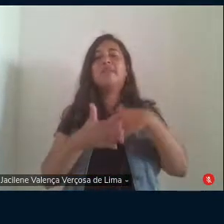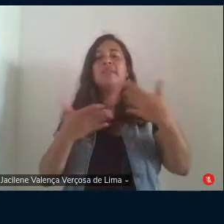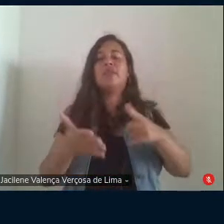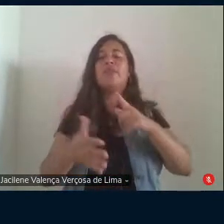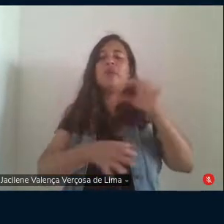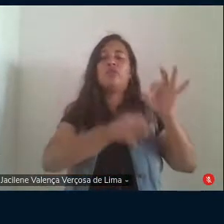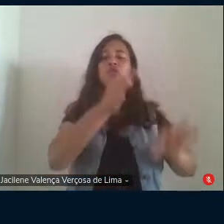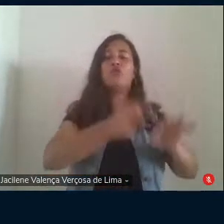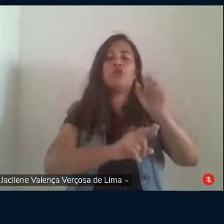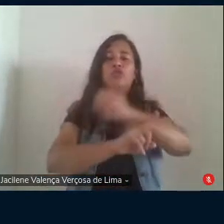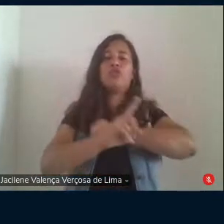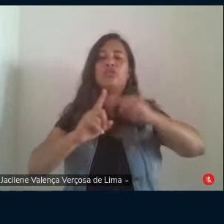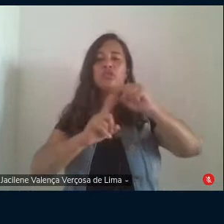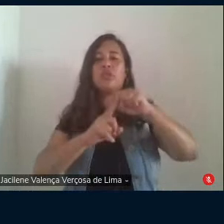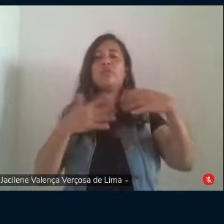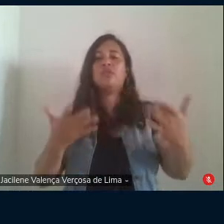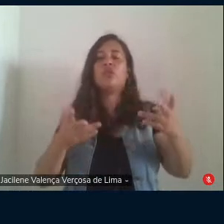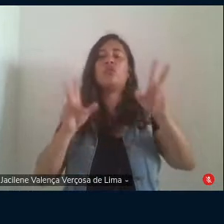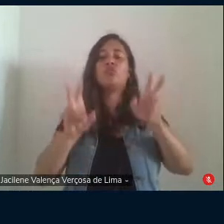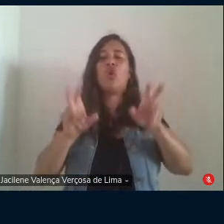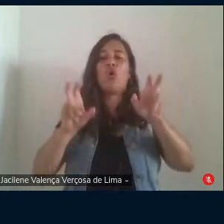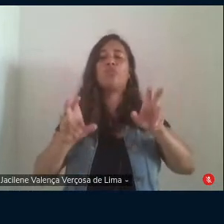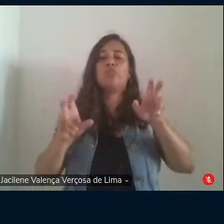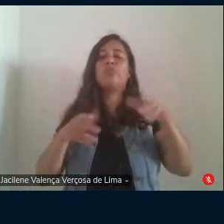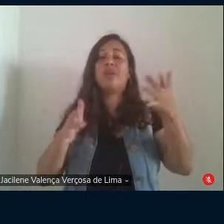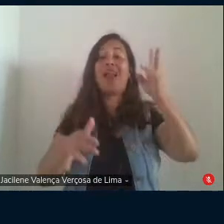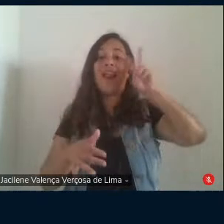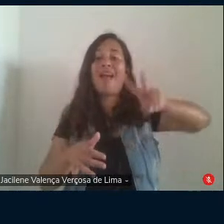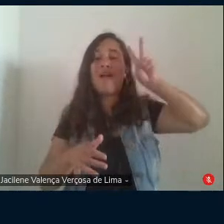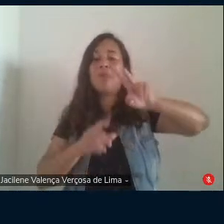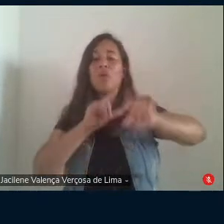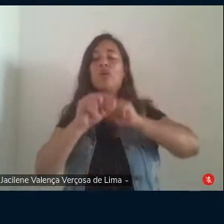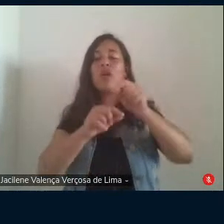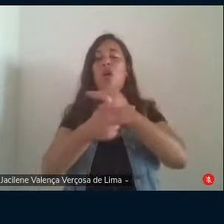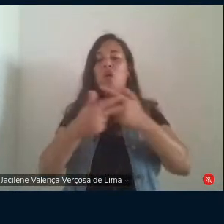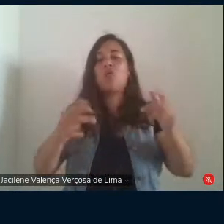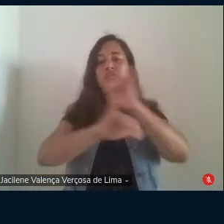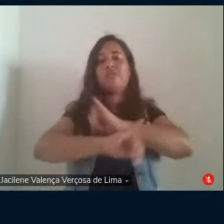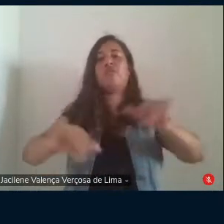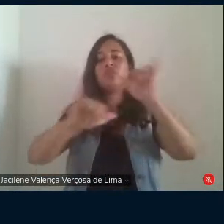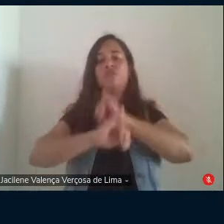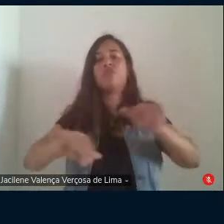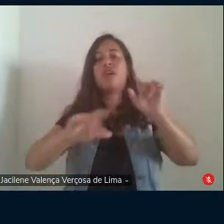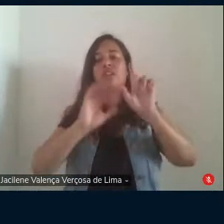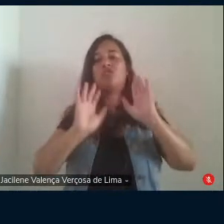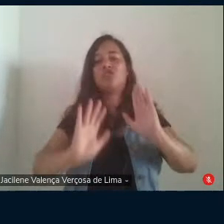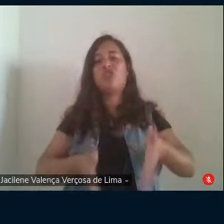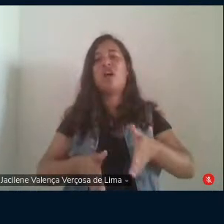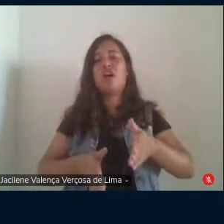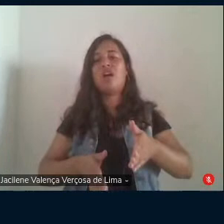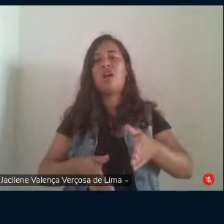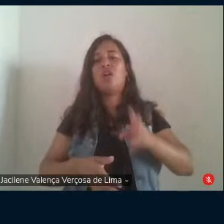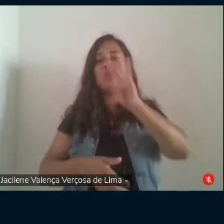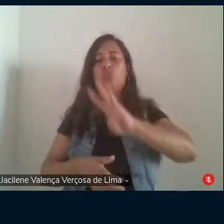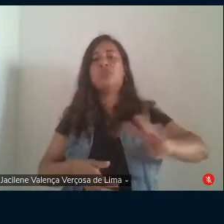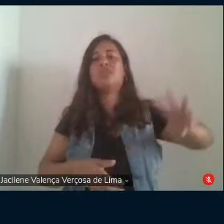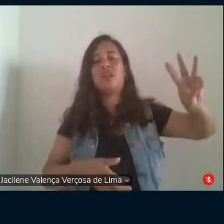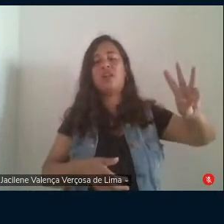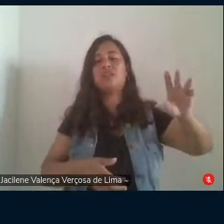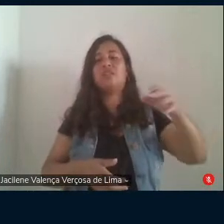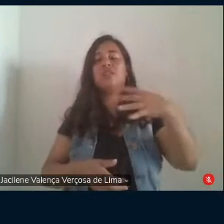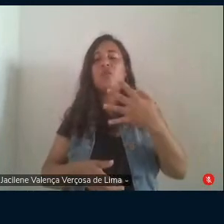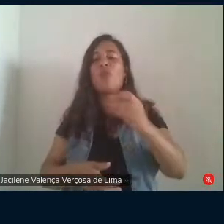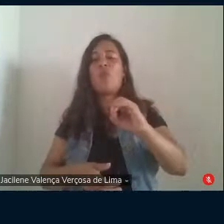justiça social sobre essa questão cabe relembrar uma matéria que foi ao ar no site do INSPE em 4 de